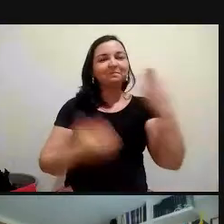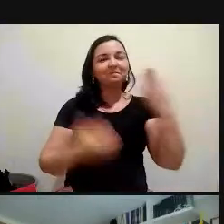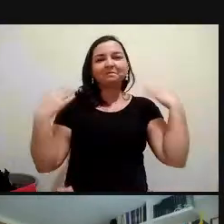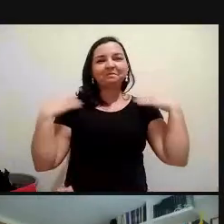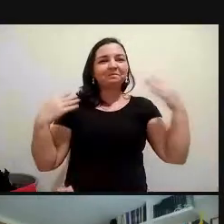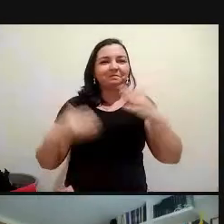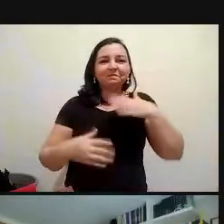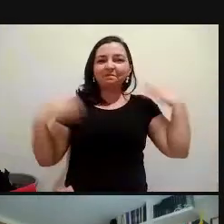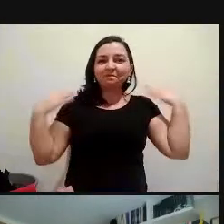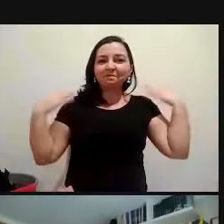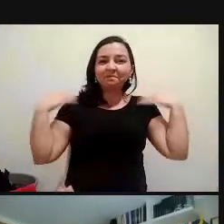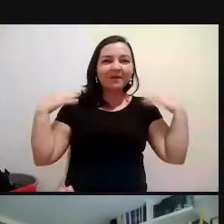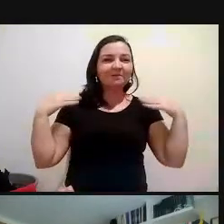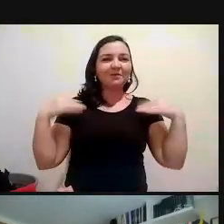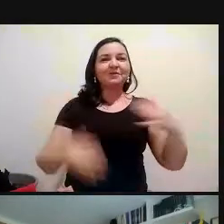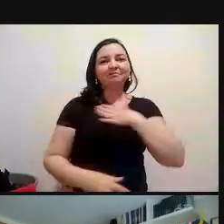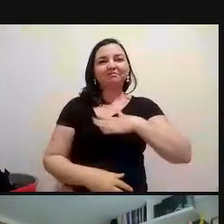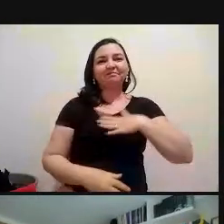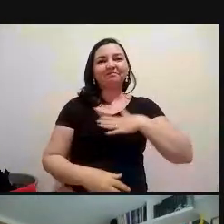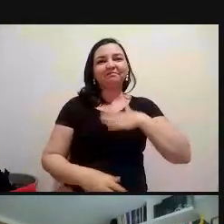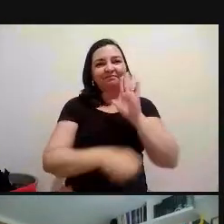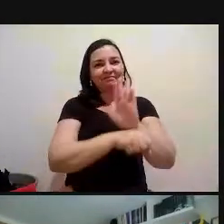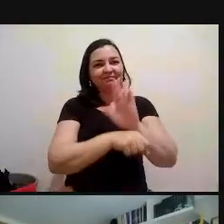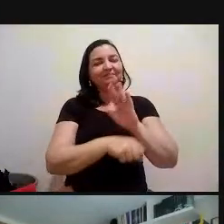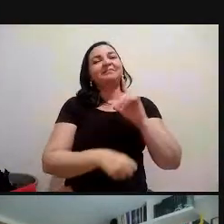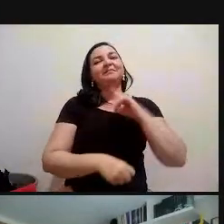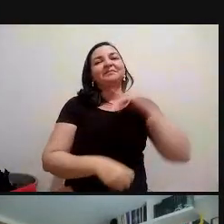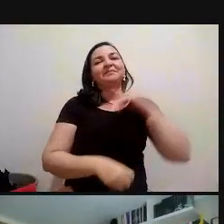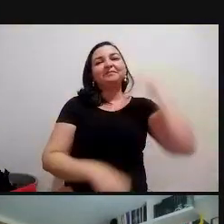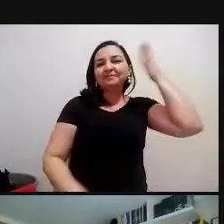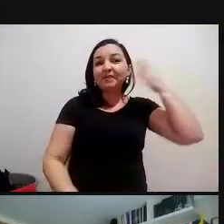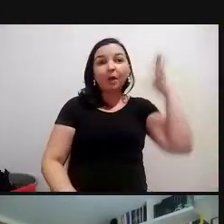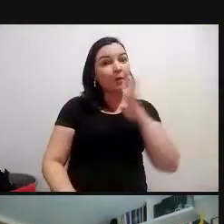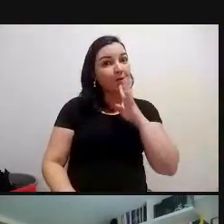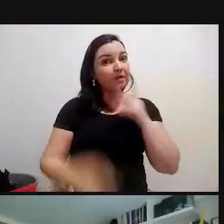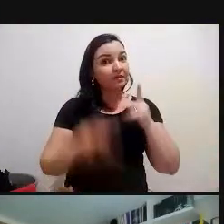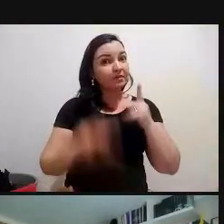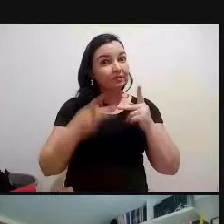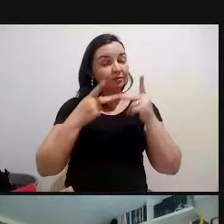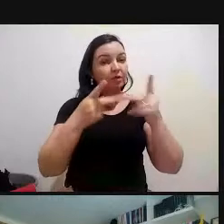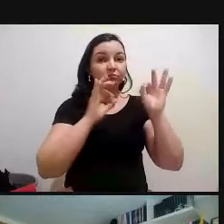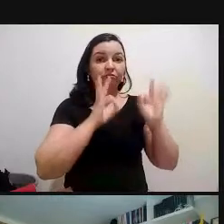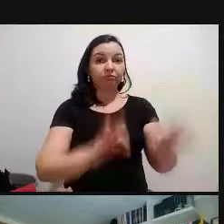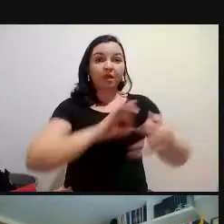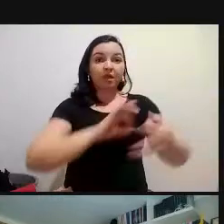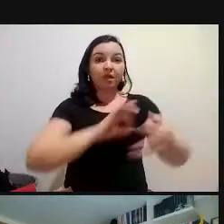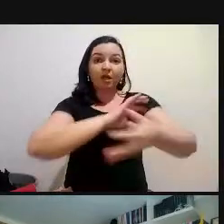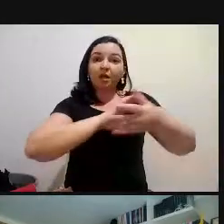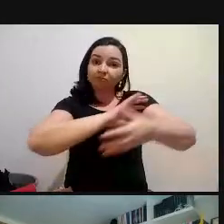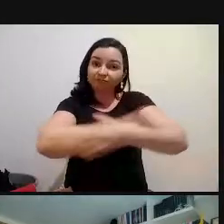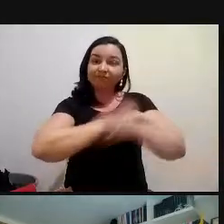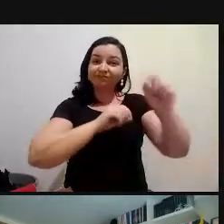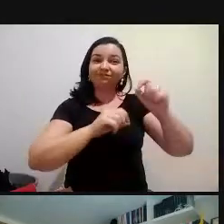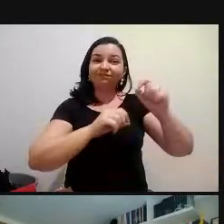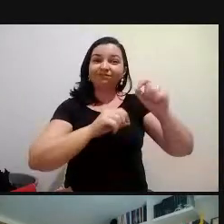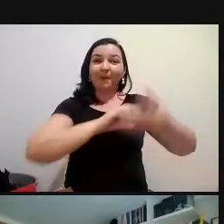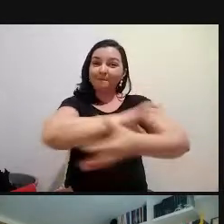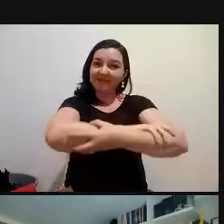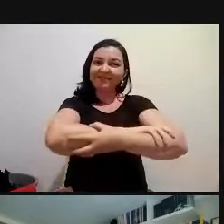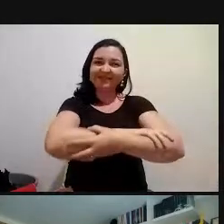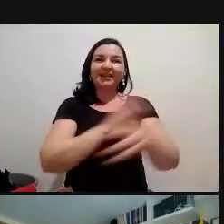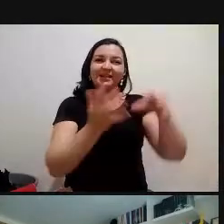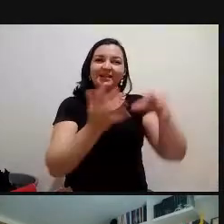os seus projetos, né, e pode ter certeza que agora que o Campus Santa Rita, a gente vai fazer parcerias